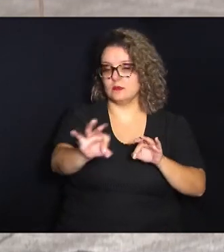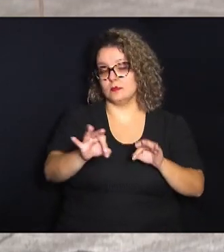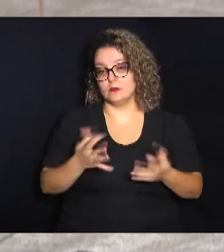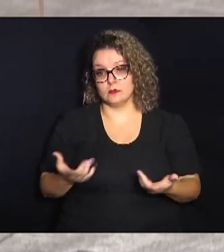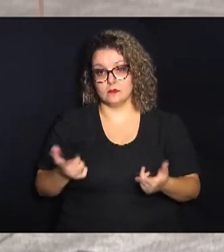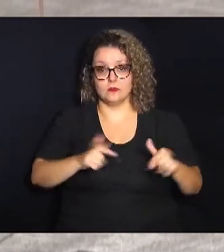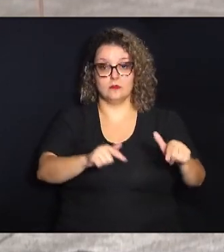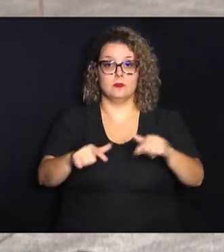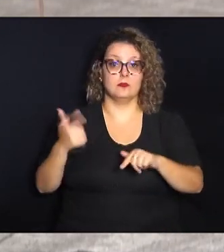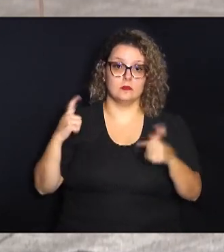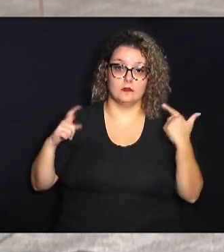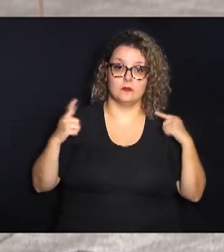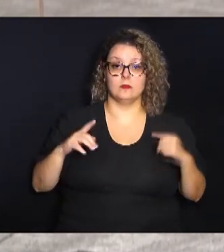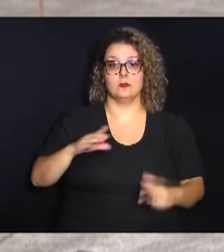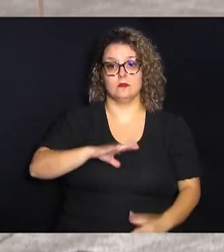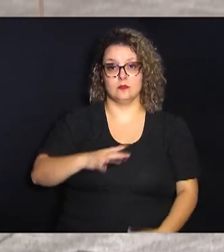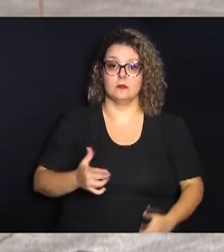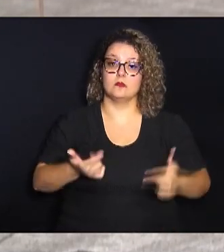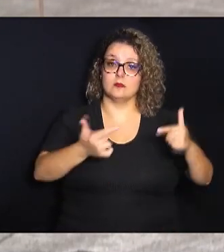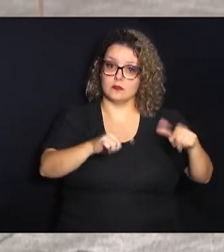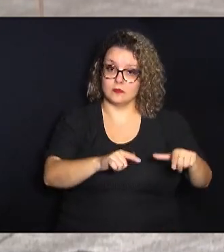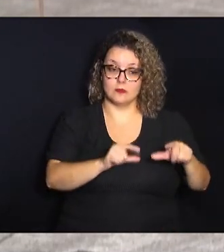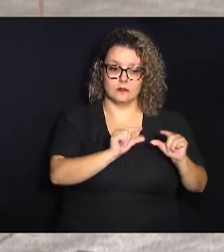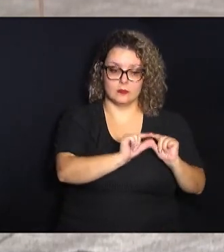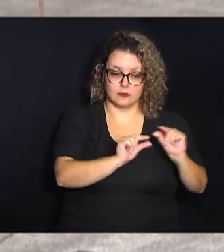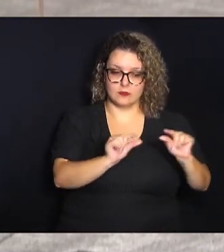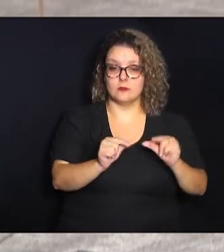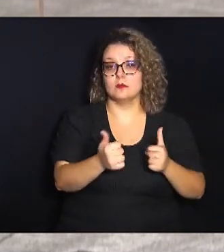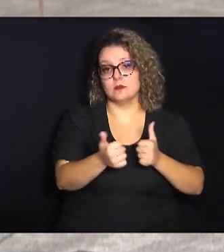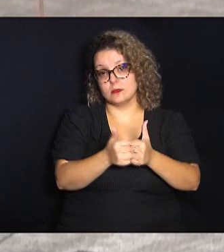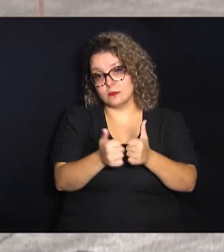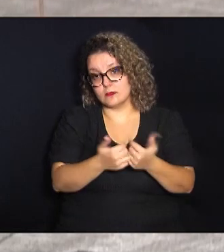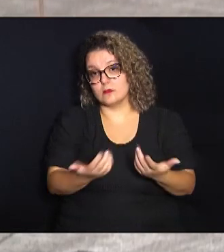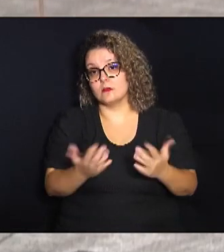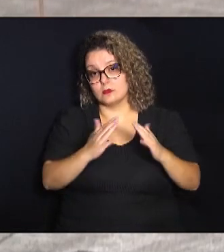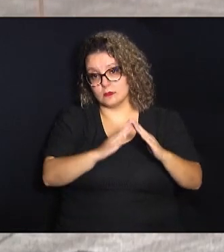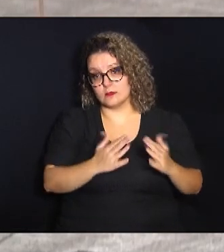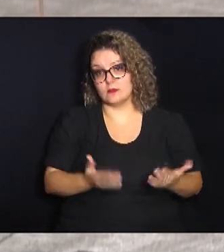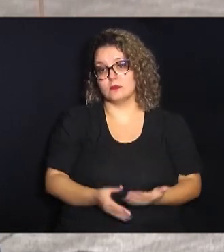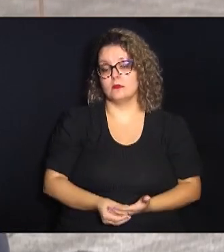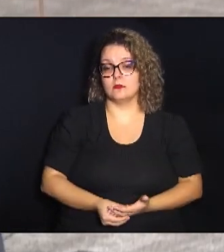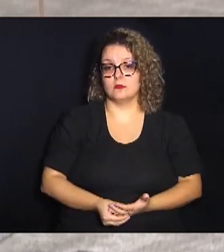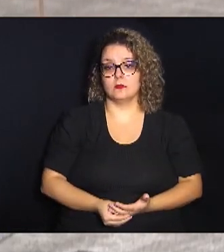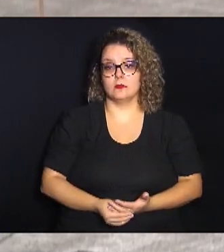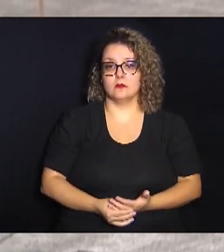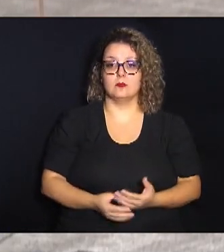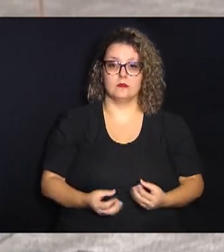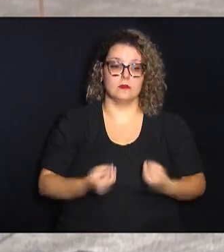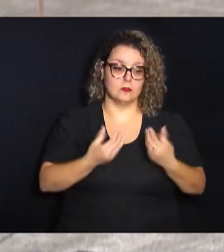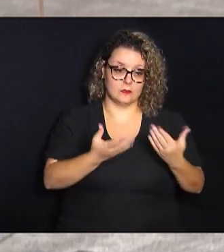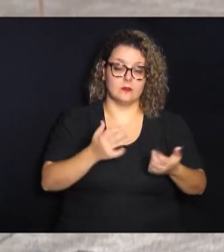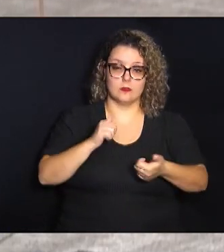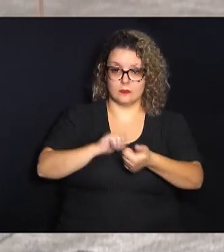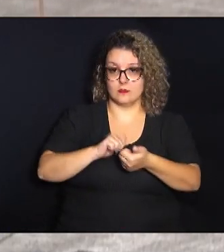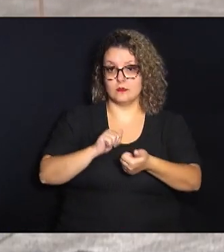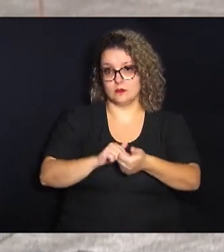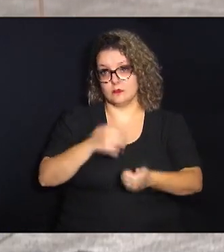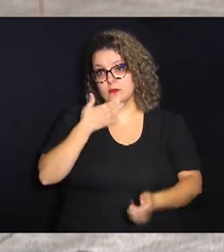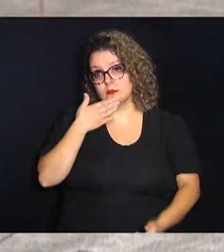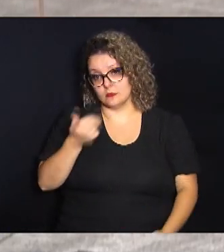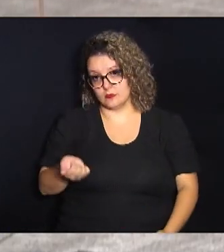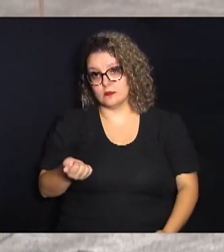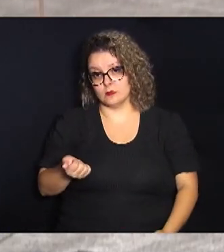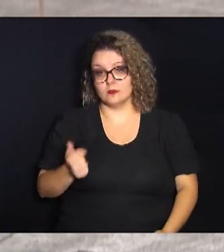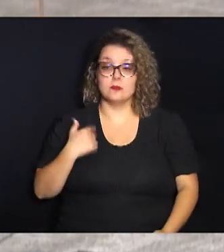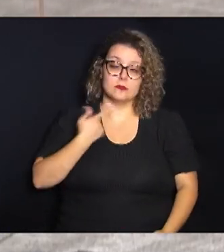lazer da cidade então tendo espaços pequenos mas próximo da residência acaba trazendo uma qualidade de vida melhor